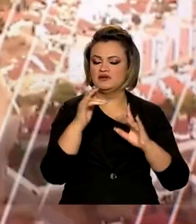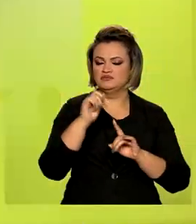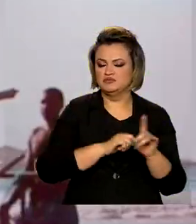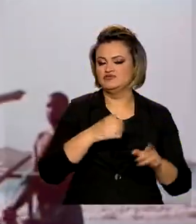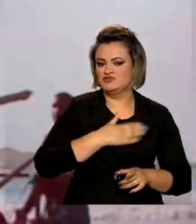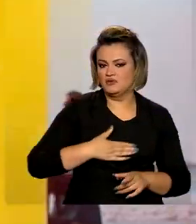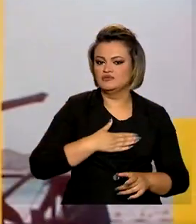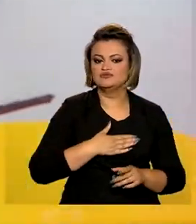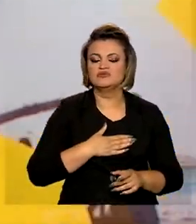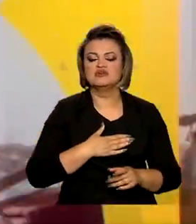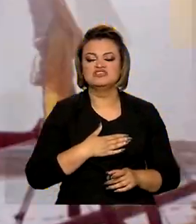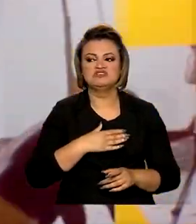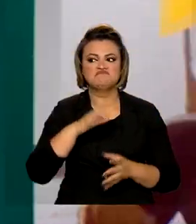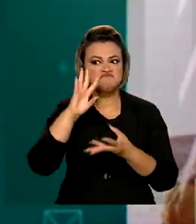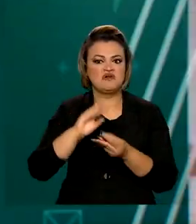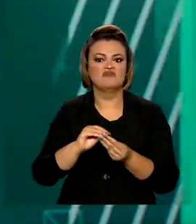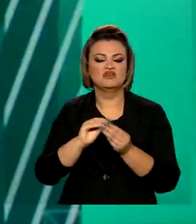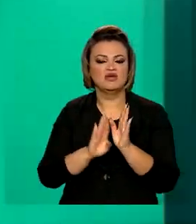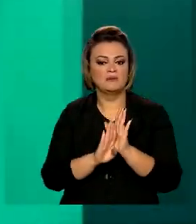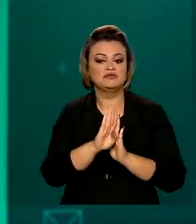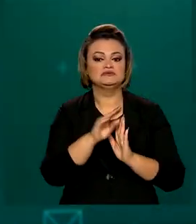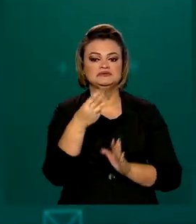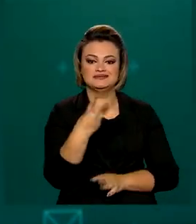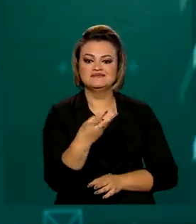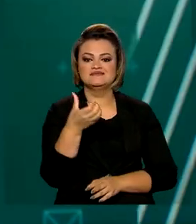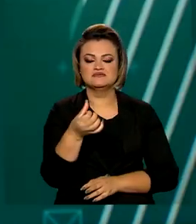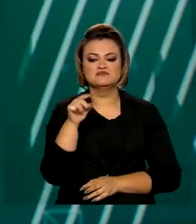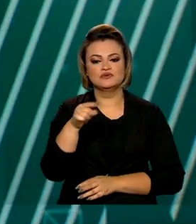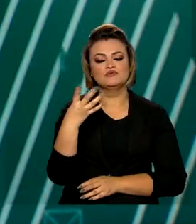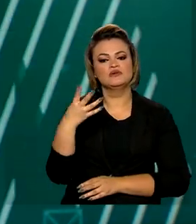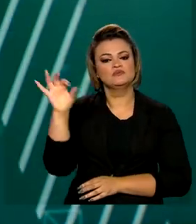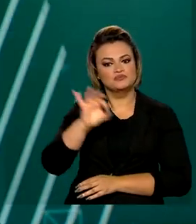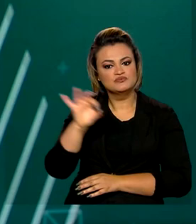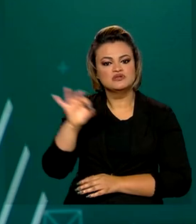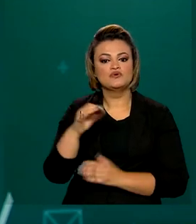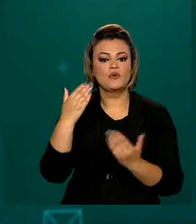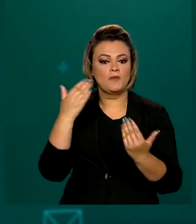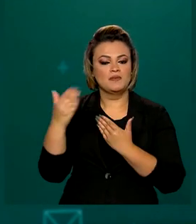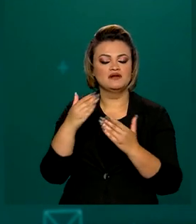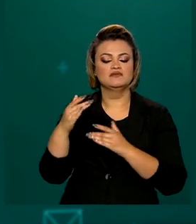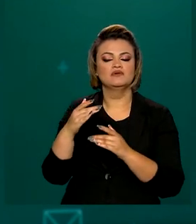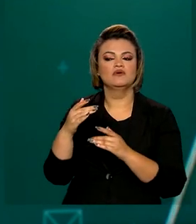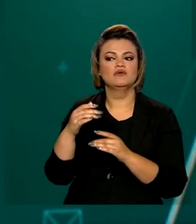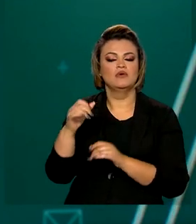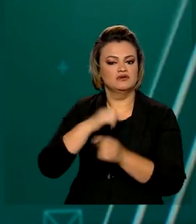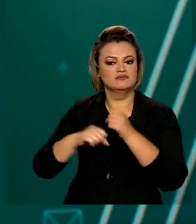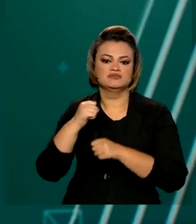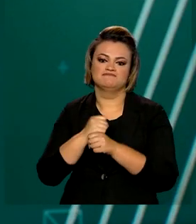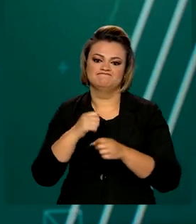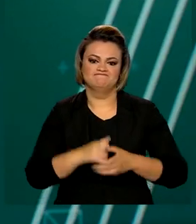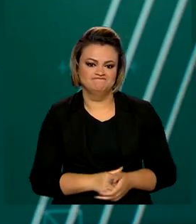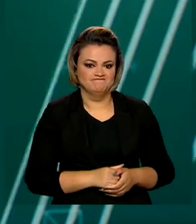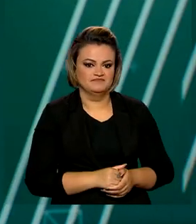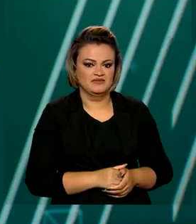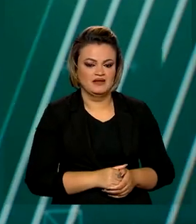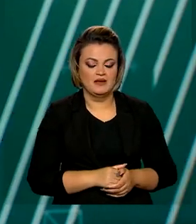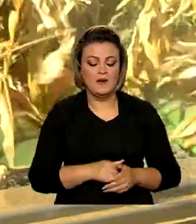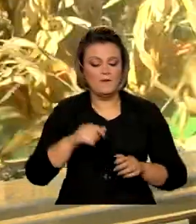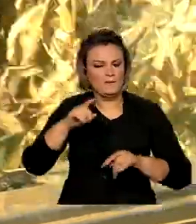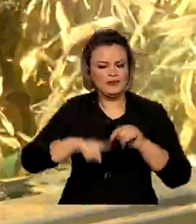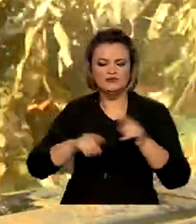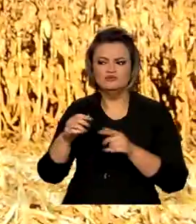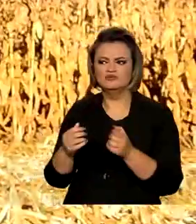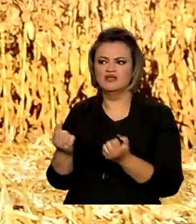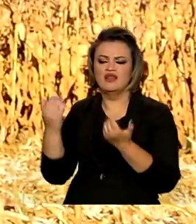agosto e representa alta de 36,4% em relação ao mesmo período do ano passado. Os produtos que